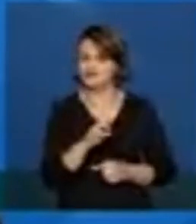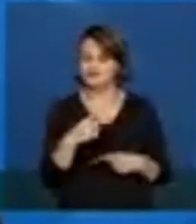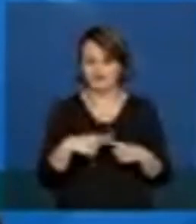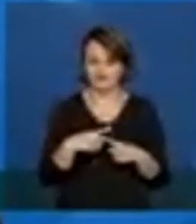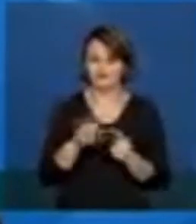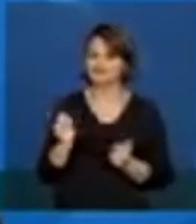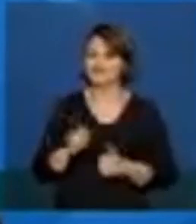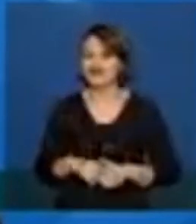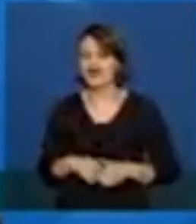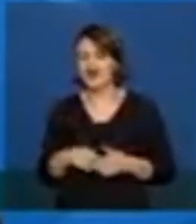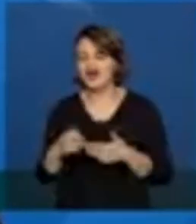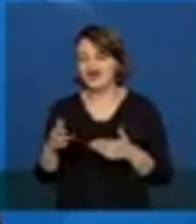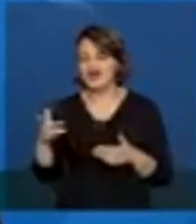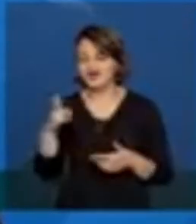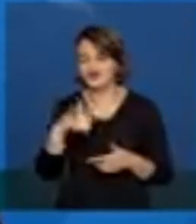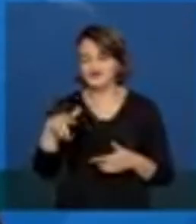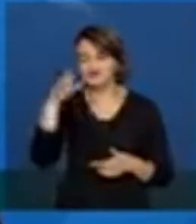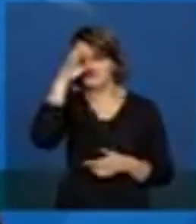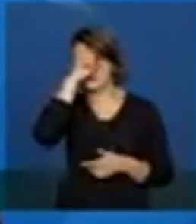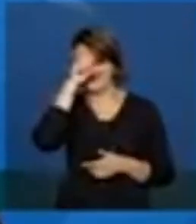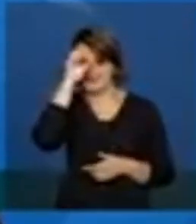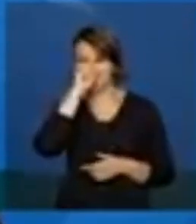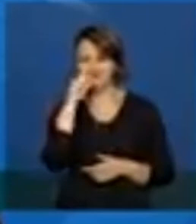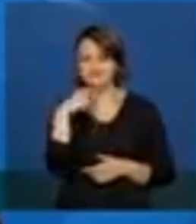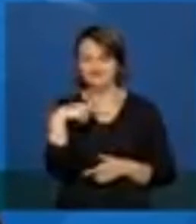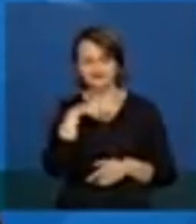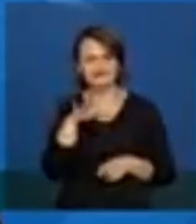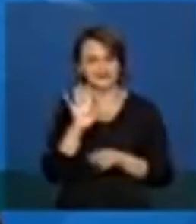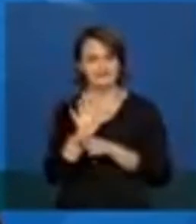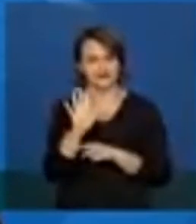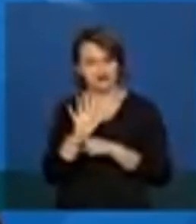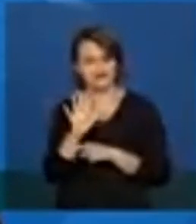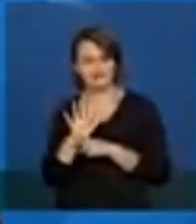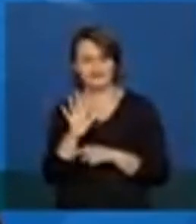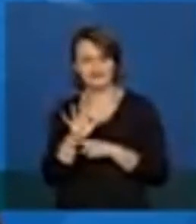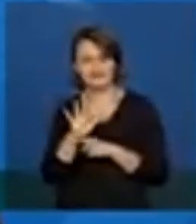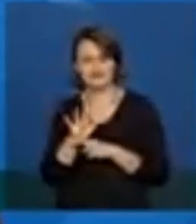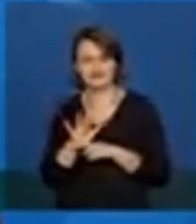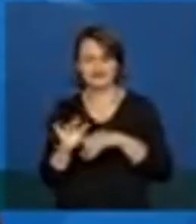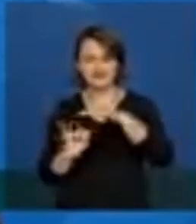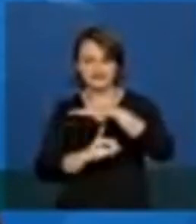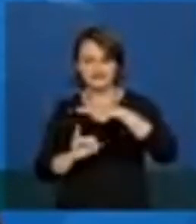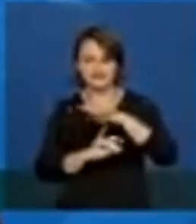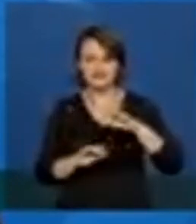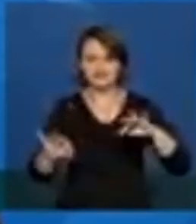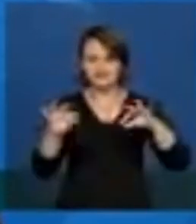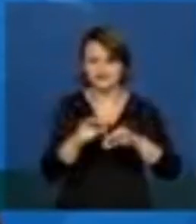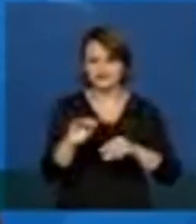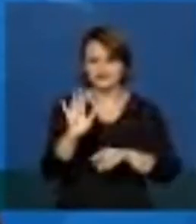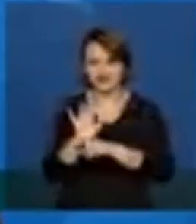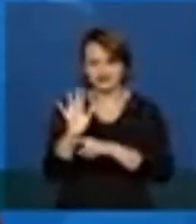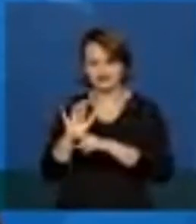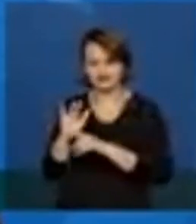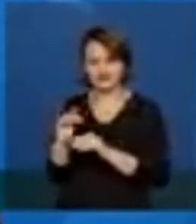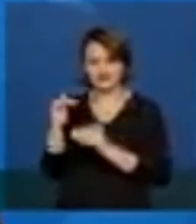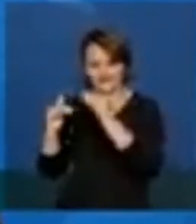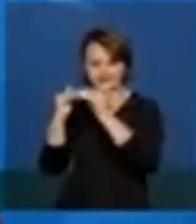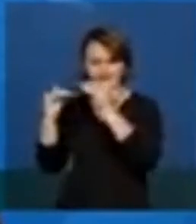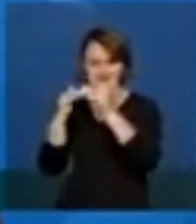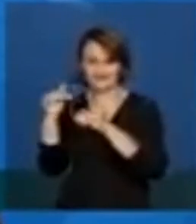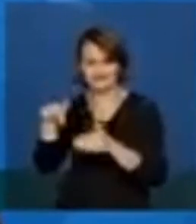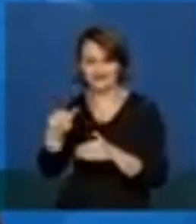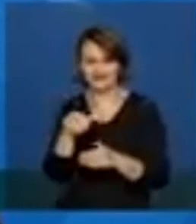e fomos muito colaborativos, vou chamar assim, em todas as instituições que participaram da evolução do auxílio emergencial.